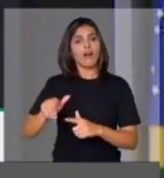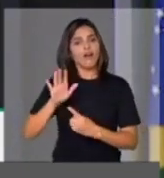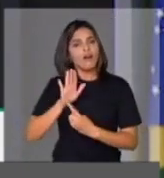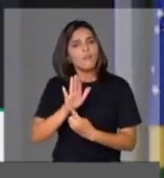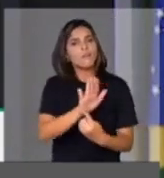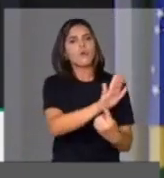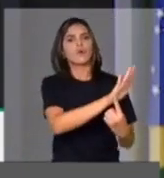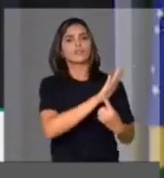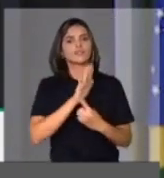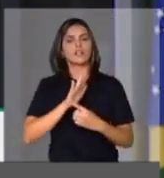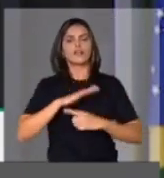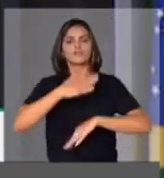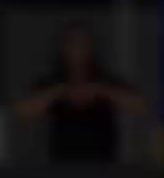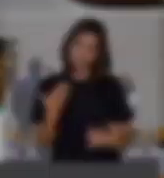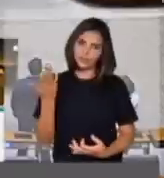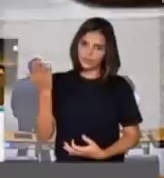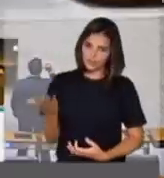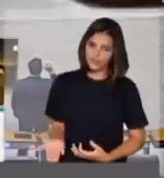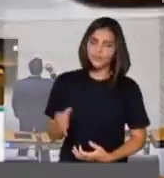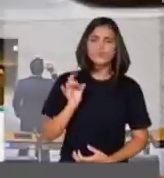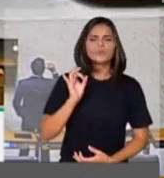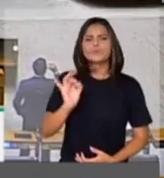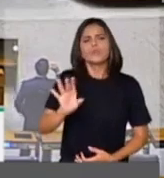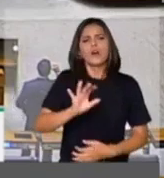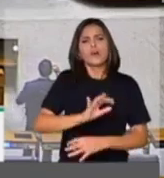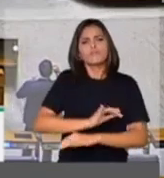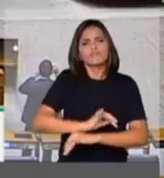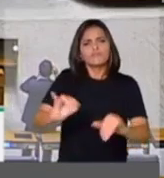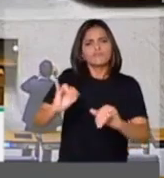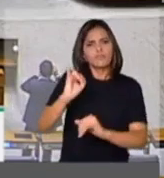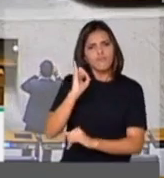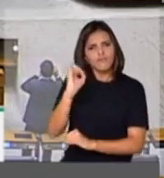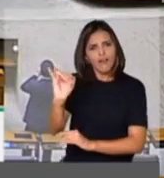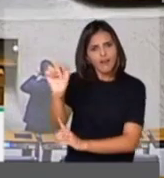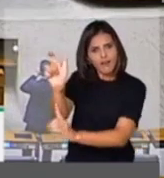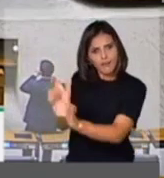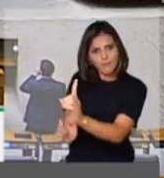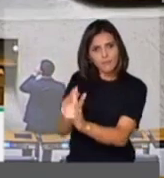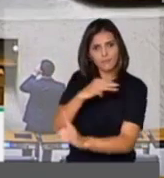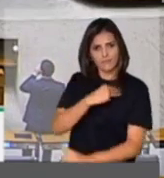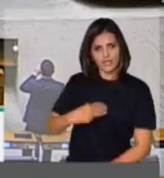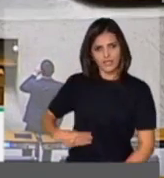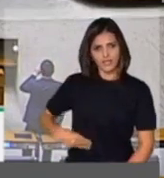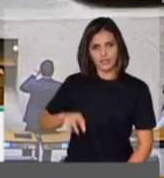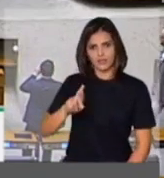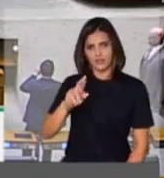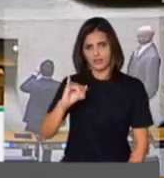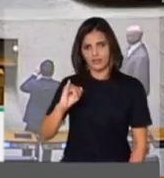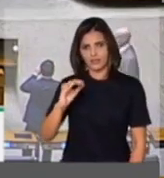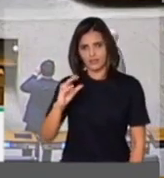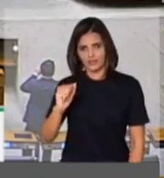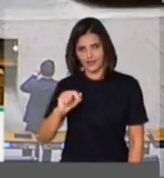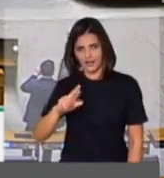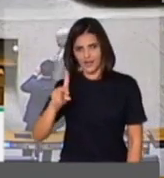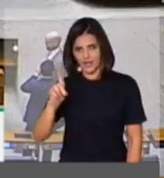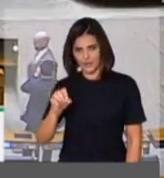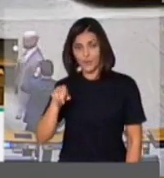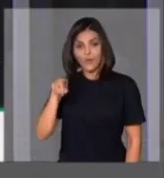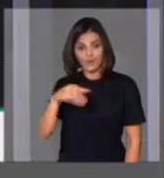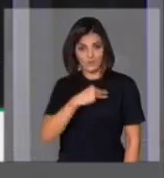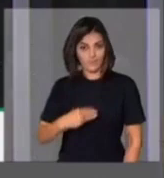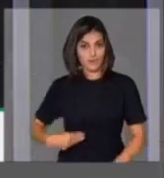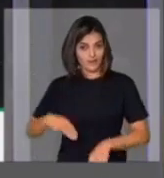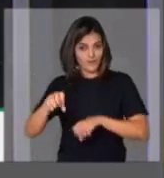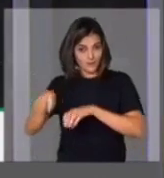libertar, desenvolver o seu trabalho. gostaria de dizer ao ministro Ricardo, ministro da Educação, que tem, da nossa